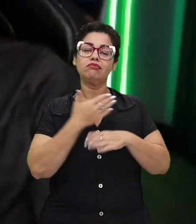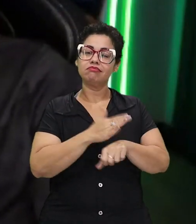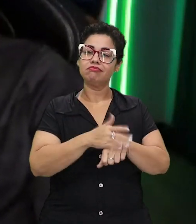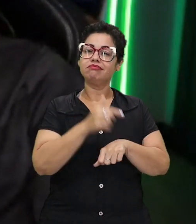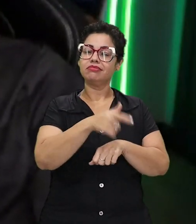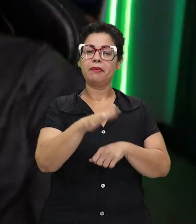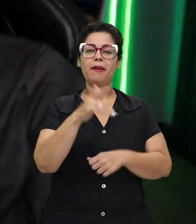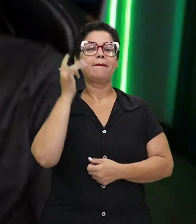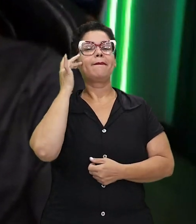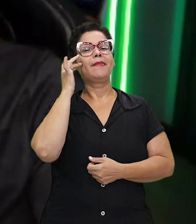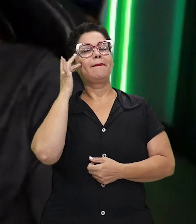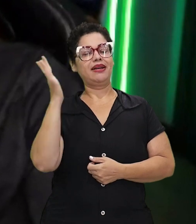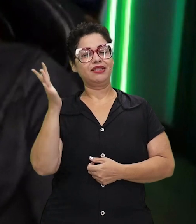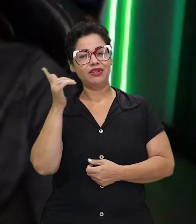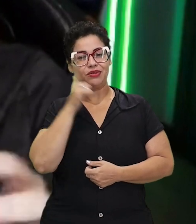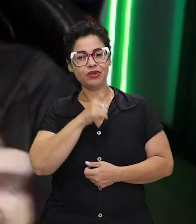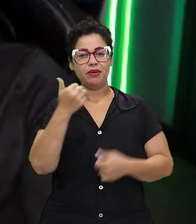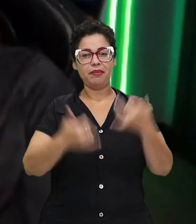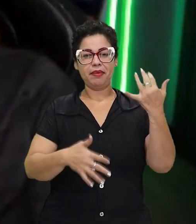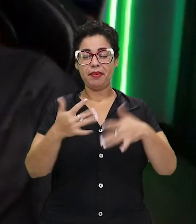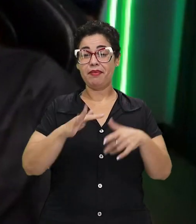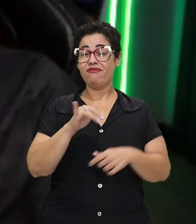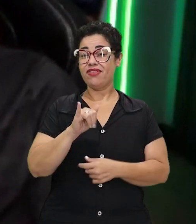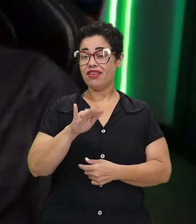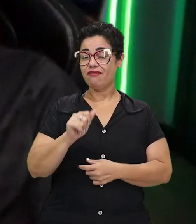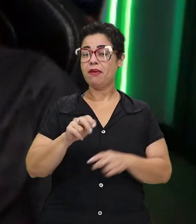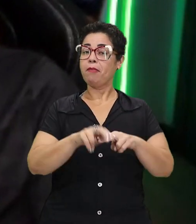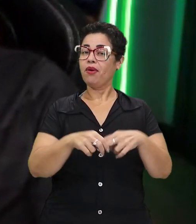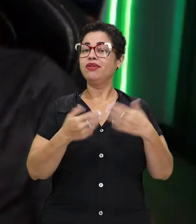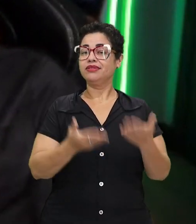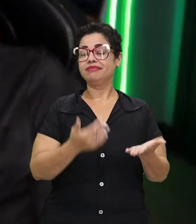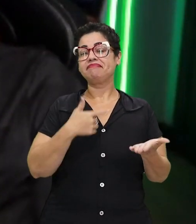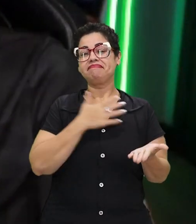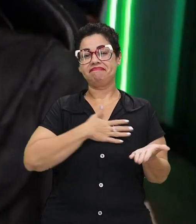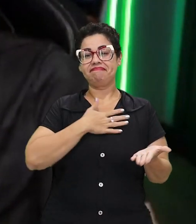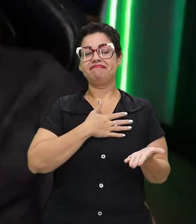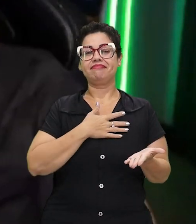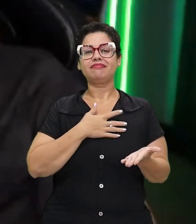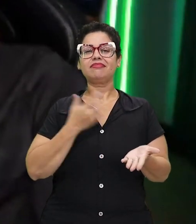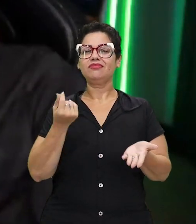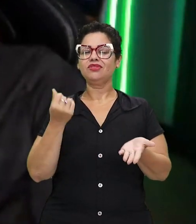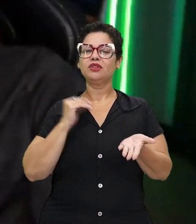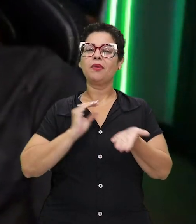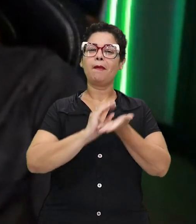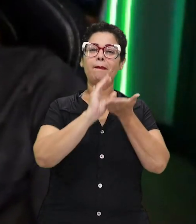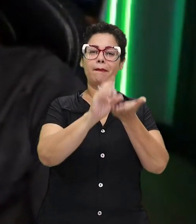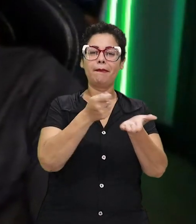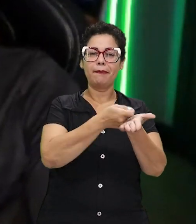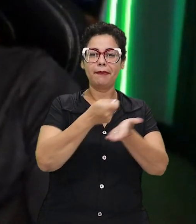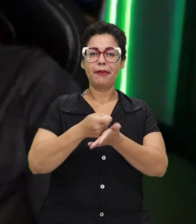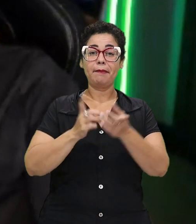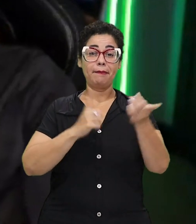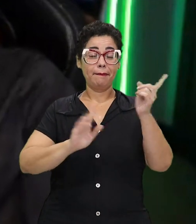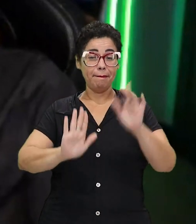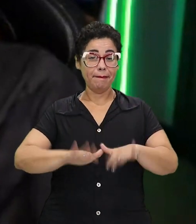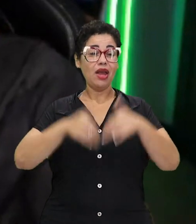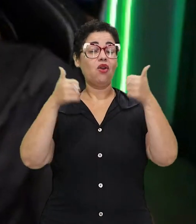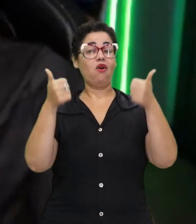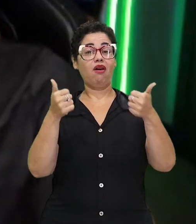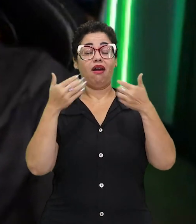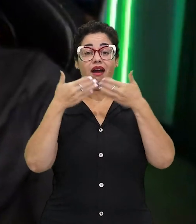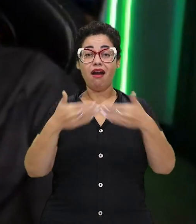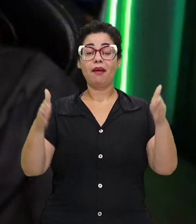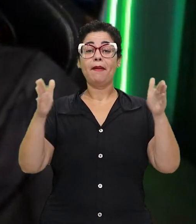Então, foi bem mais fácil falar do FIFA por causa disso. E aí, sobre investimentos que eu fiz para poder melhorar e